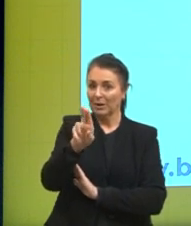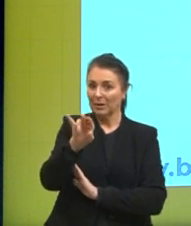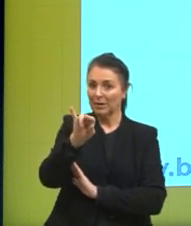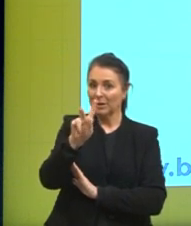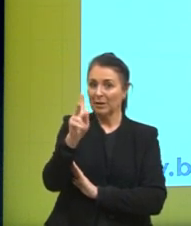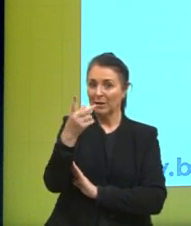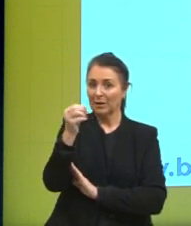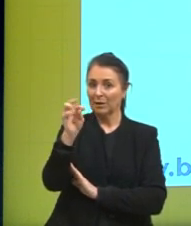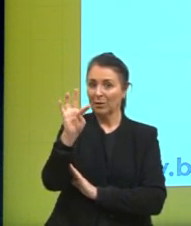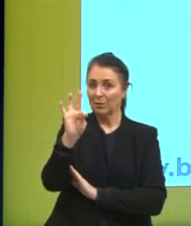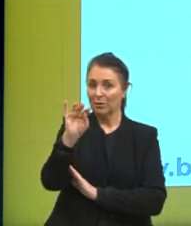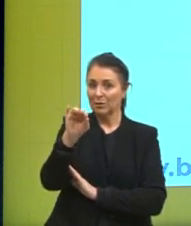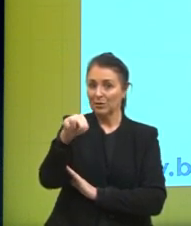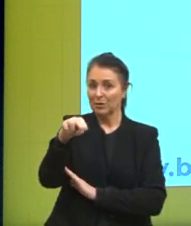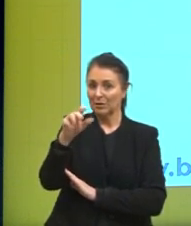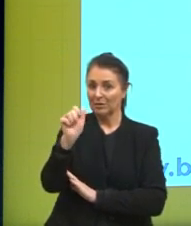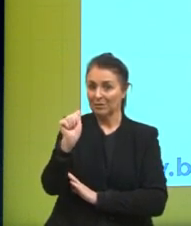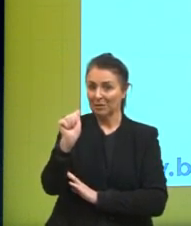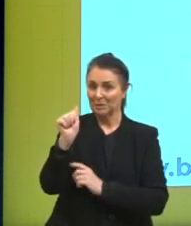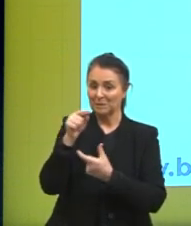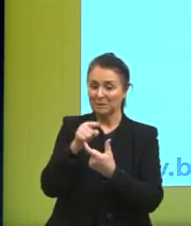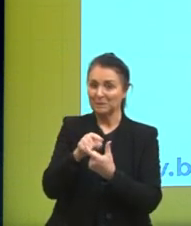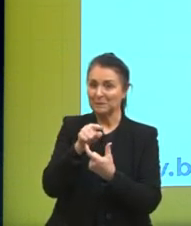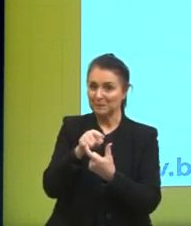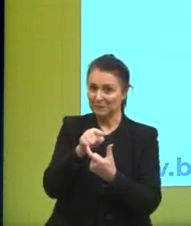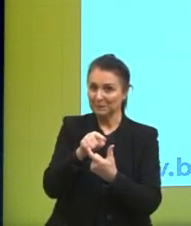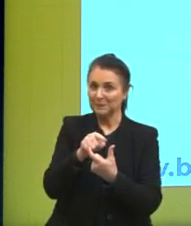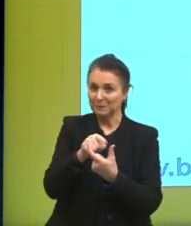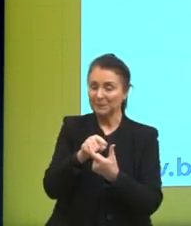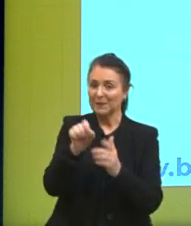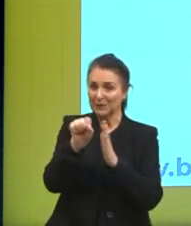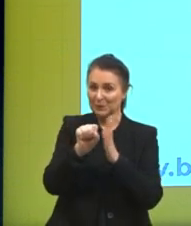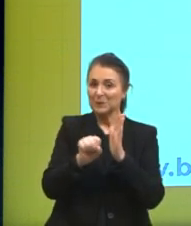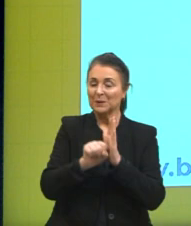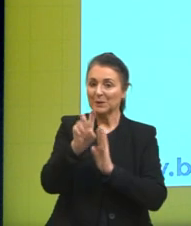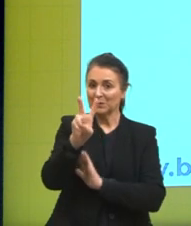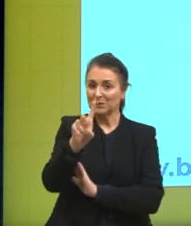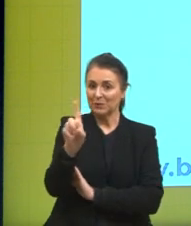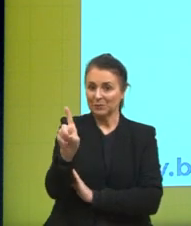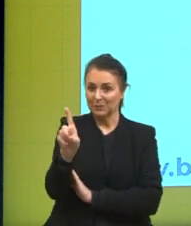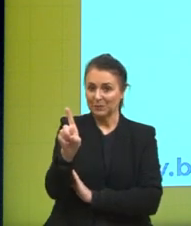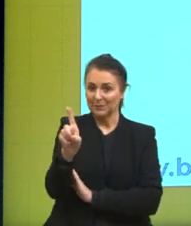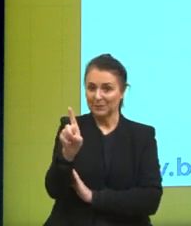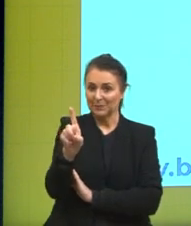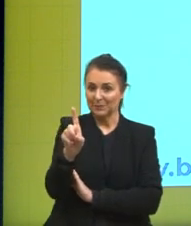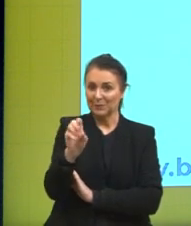sobre a expressão la glotina do siglo XXI certo